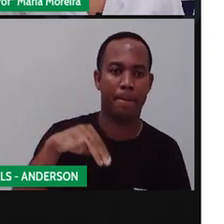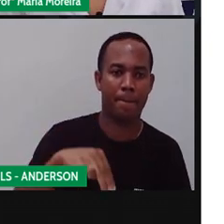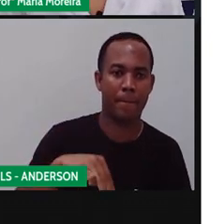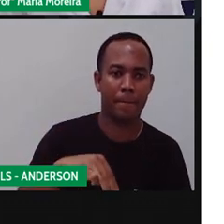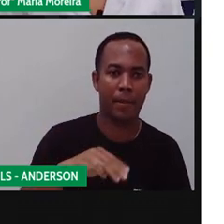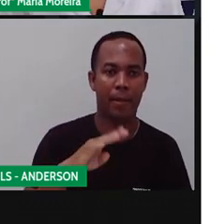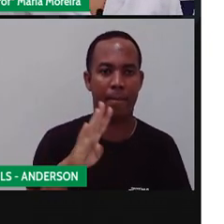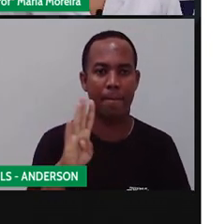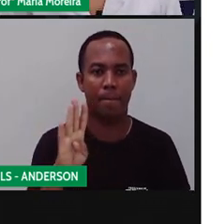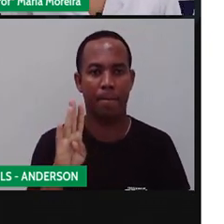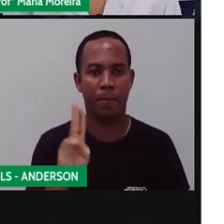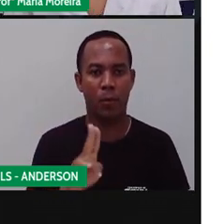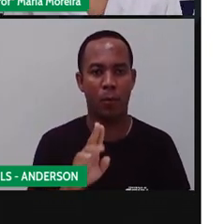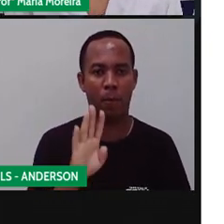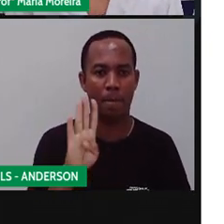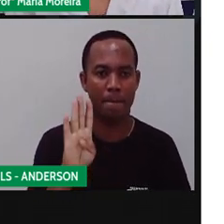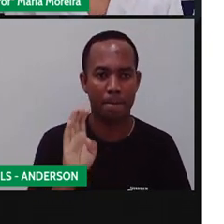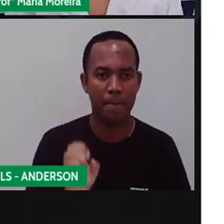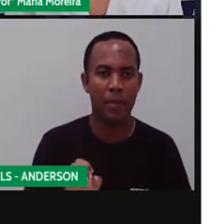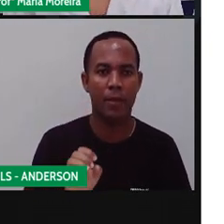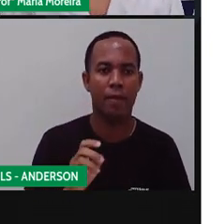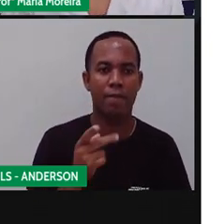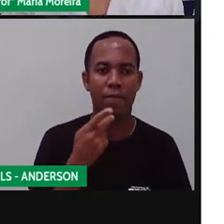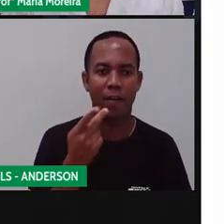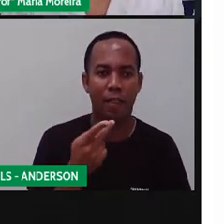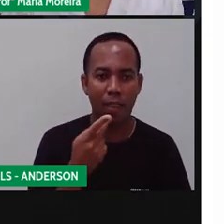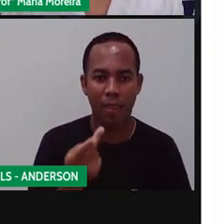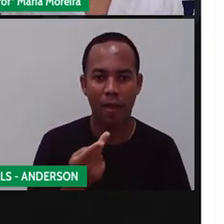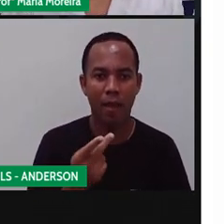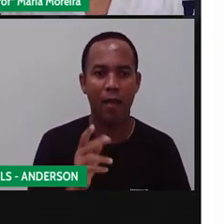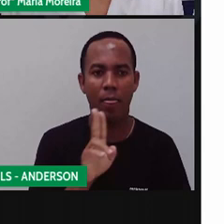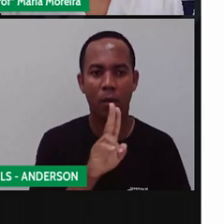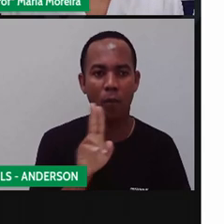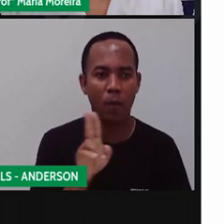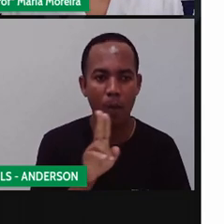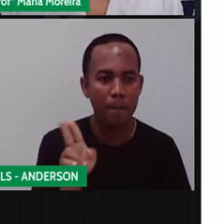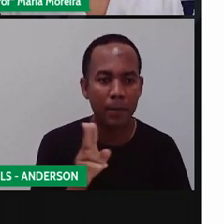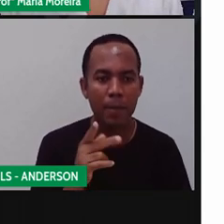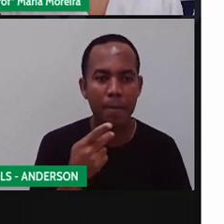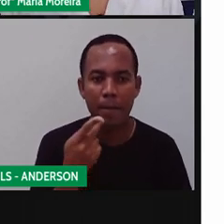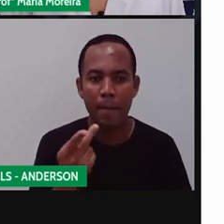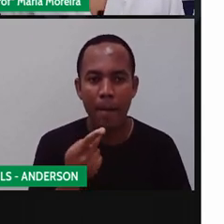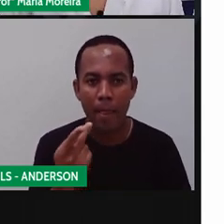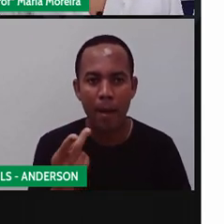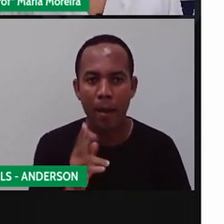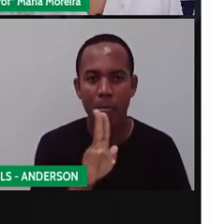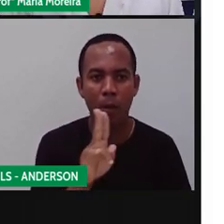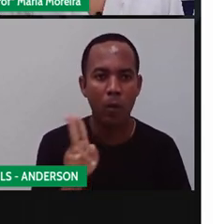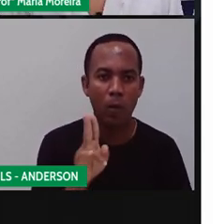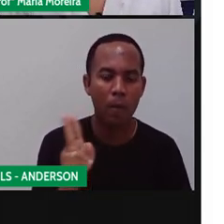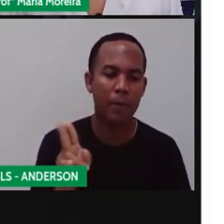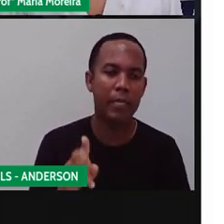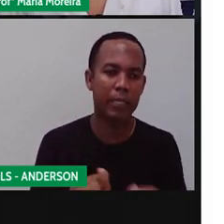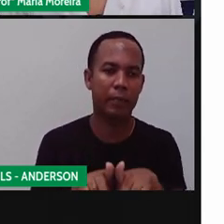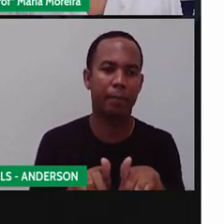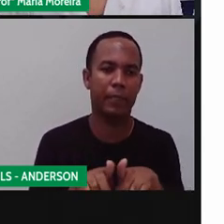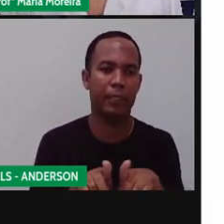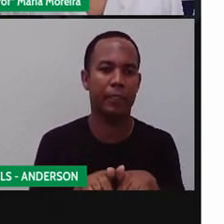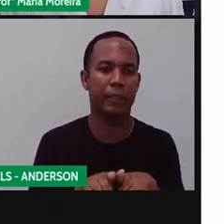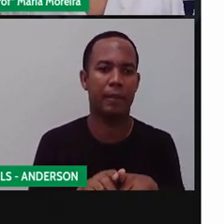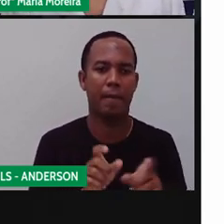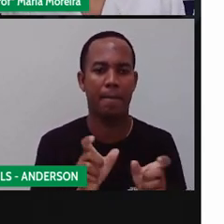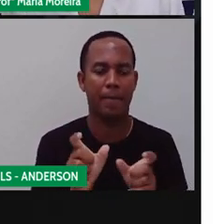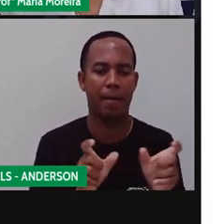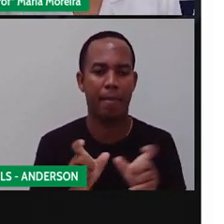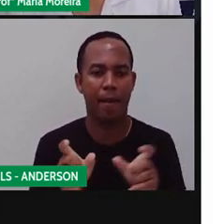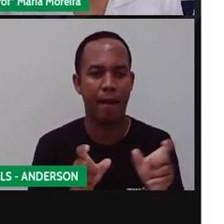ele estiver longe, os demais participantes falam baixinho. Mambubi, mambubi. Assim, o som das palavras